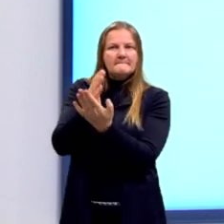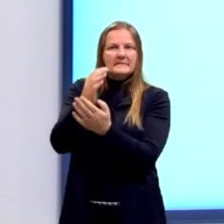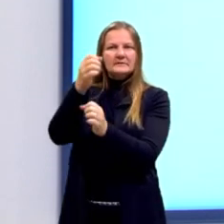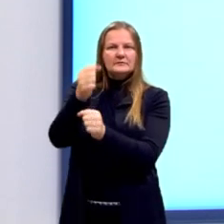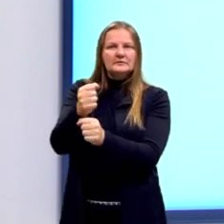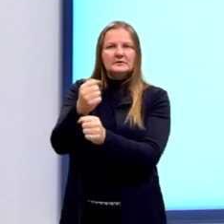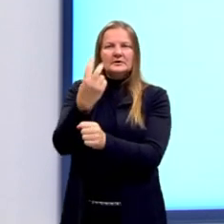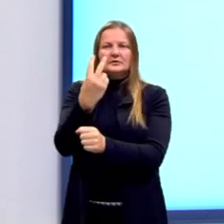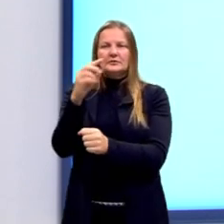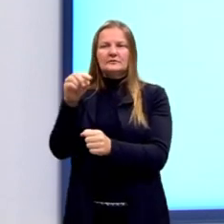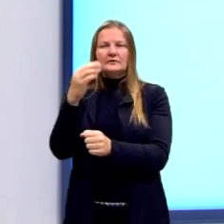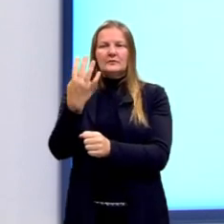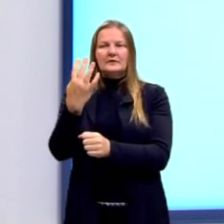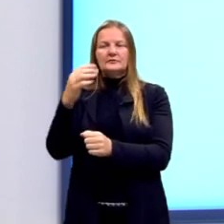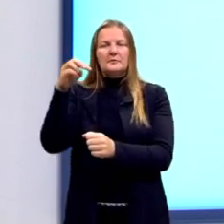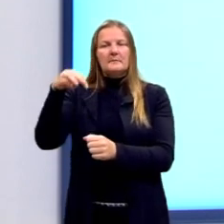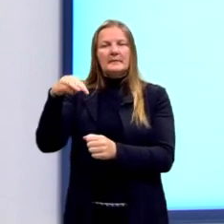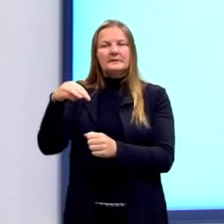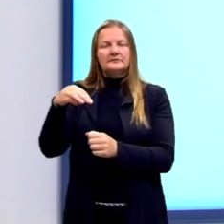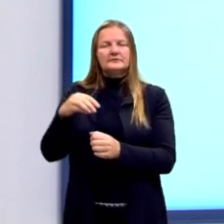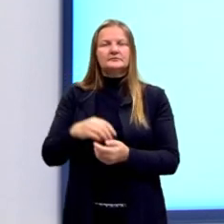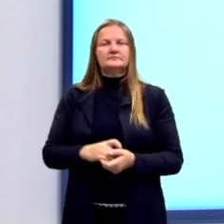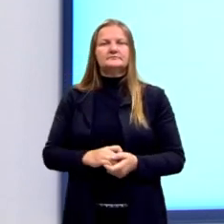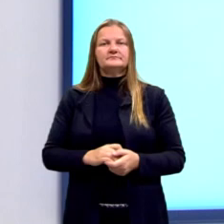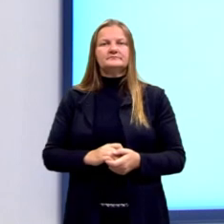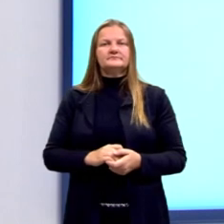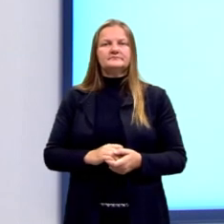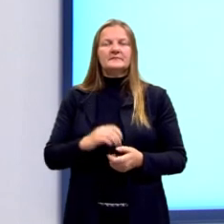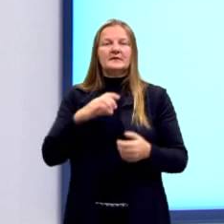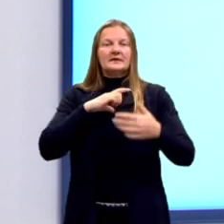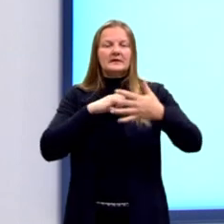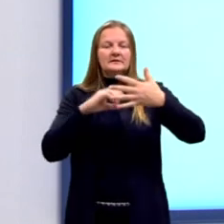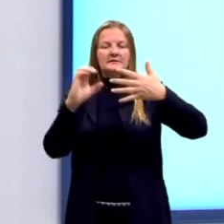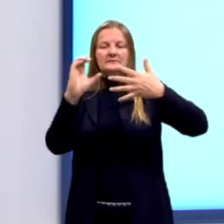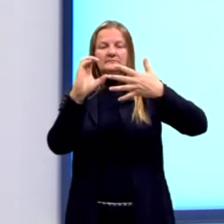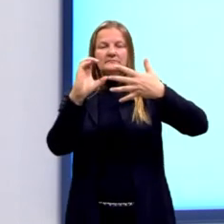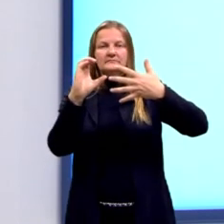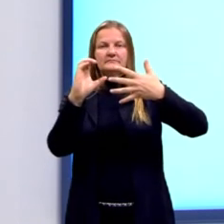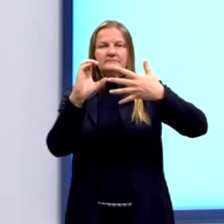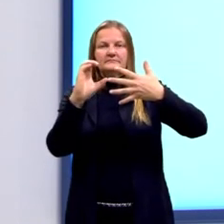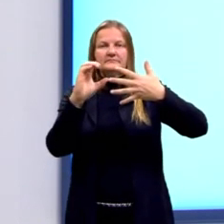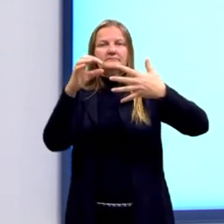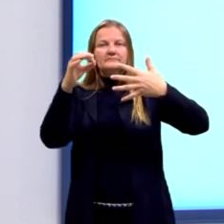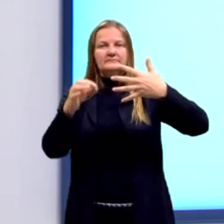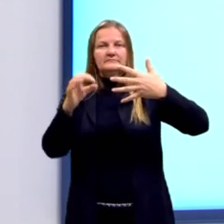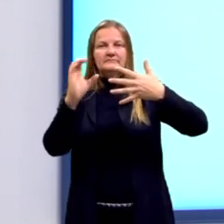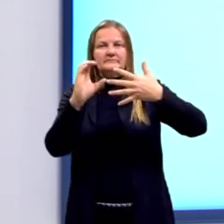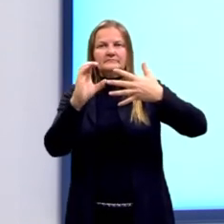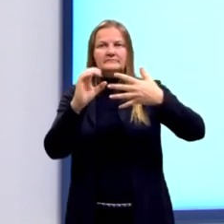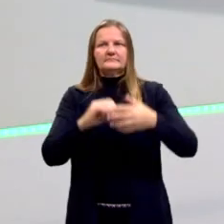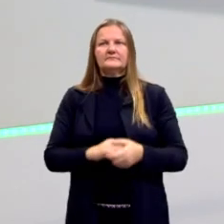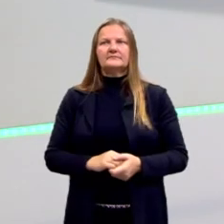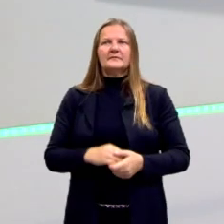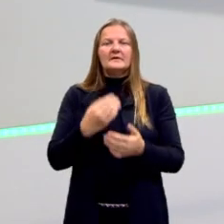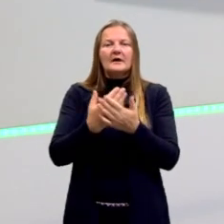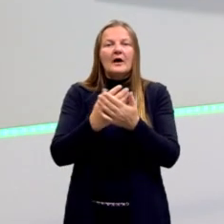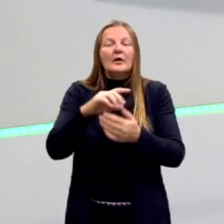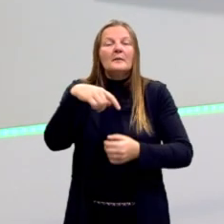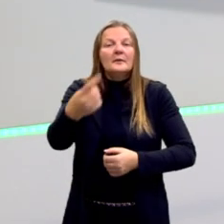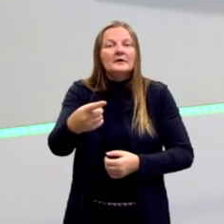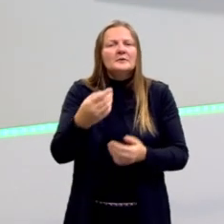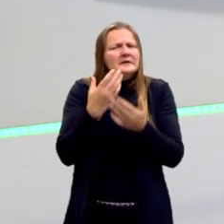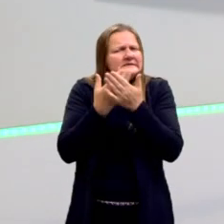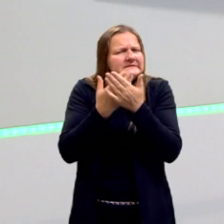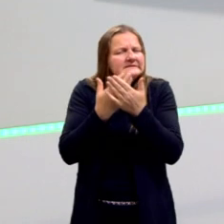,4 metros seria a nossa alternativa letra C. Na próxima aula, então, nós vamos